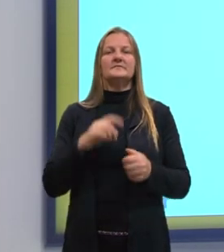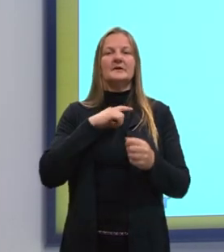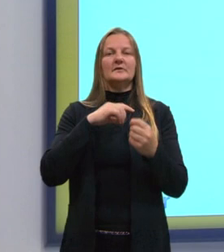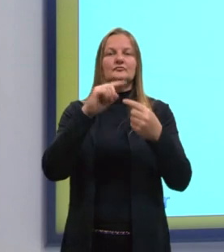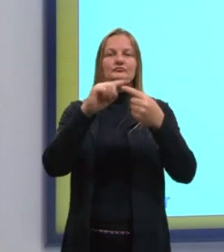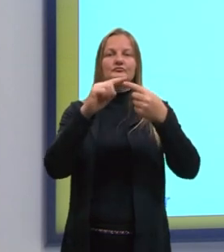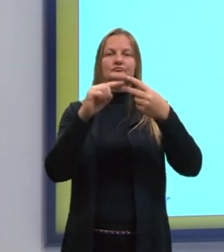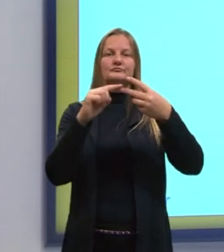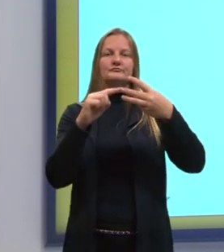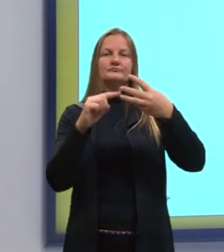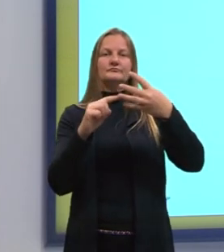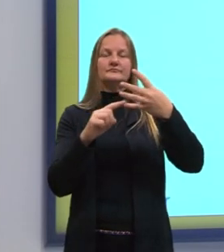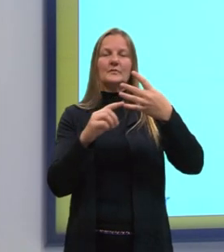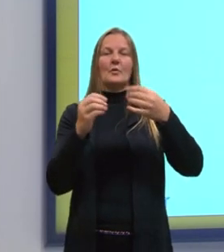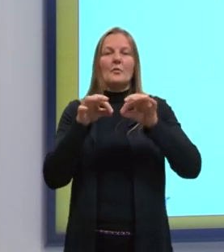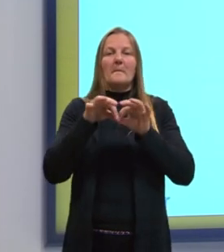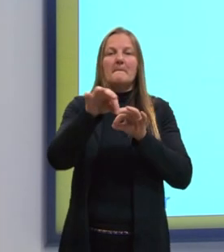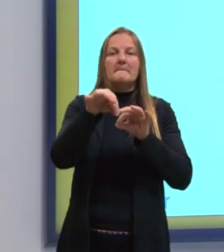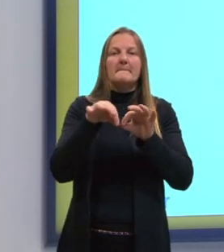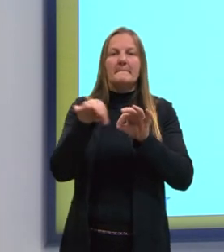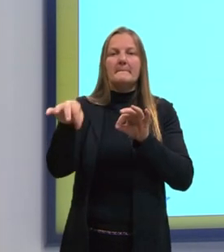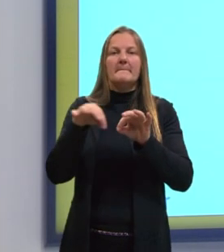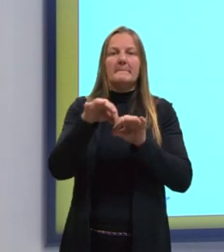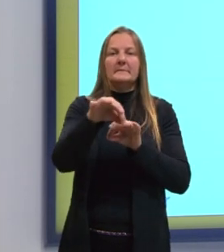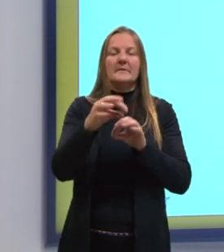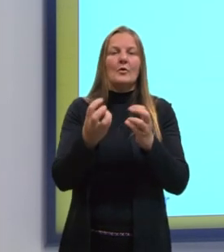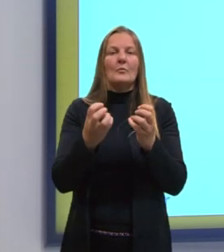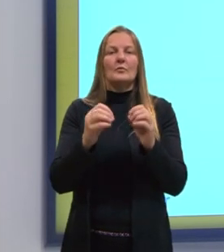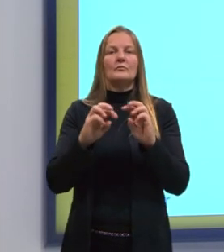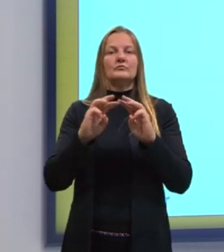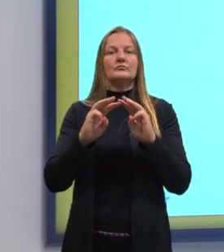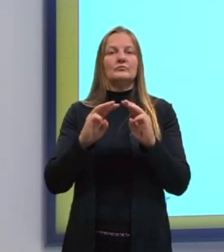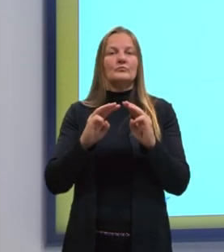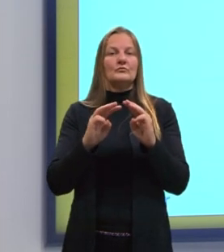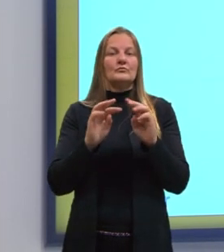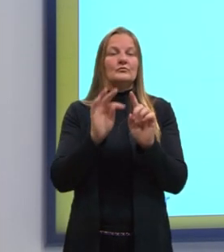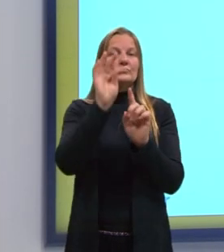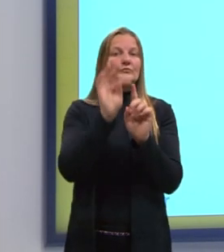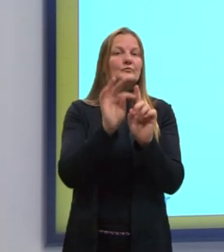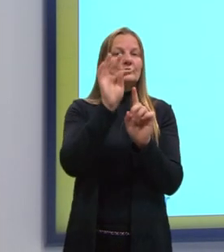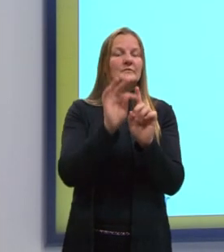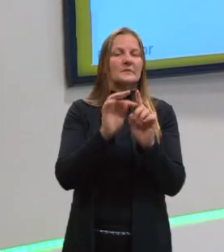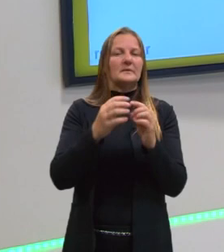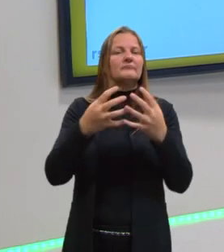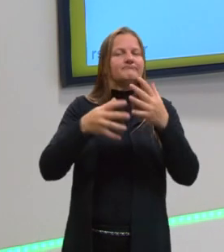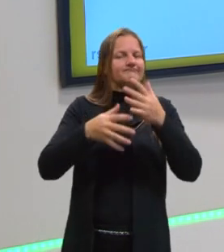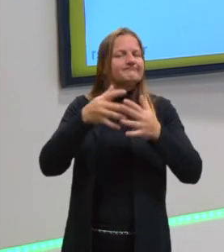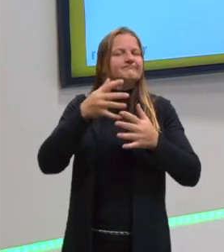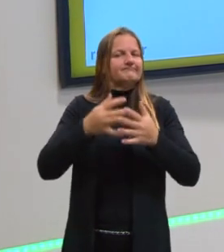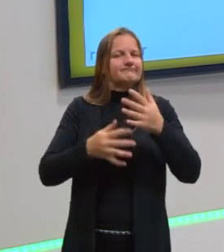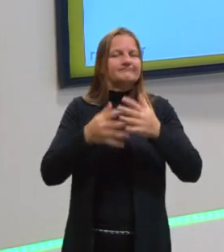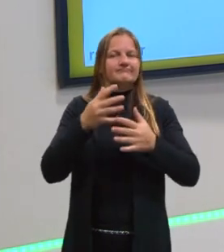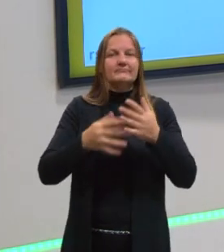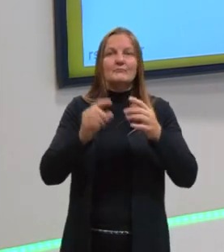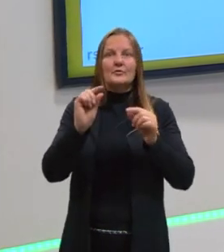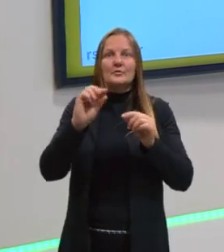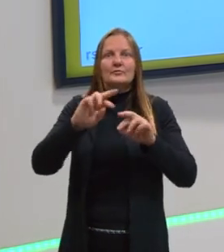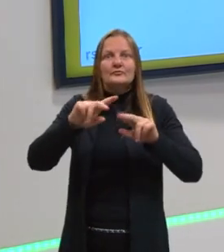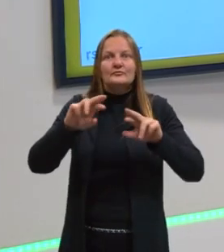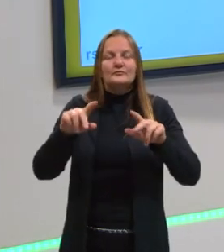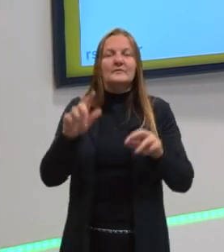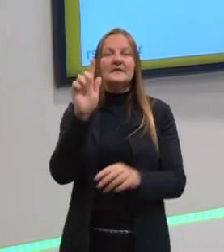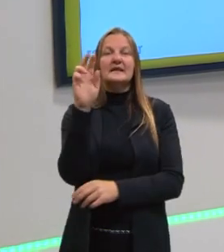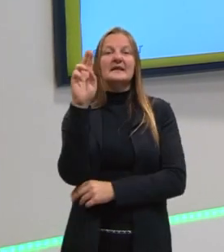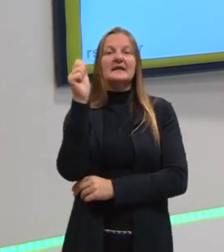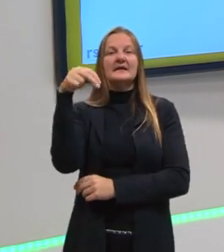tá? Para vocês olharem, né, da capacidade térmica. Elas já começam a ficar um pouquinho mais complexas, né? Porque a gente tem várias grandezas